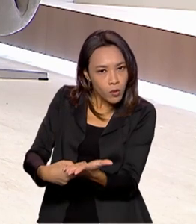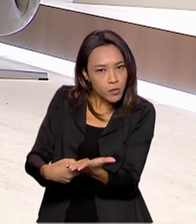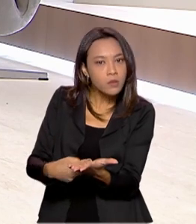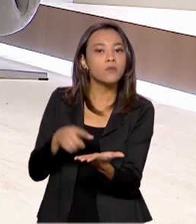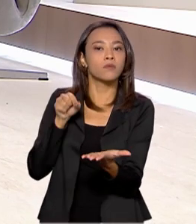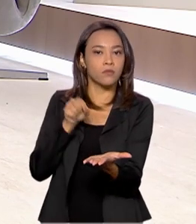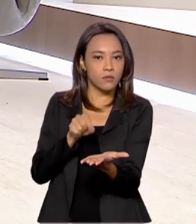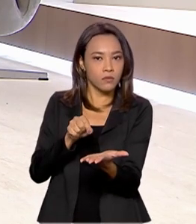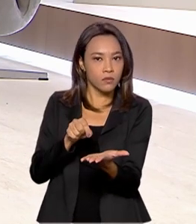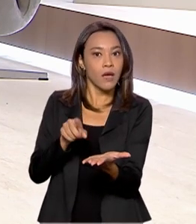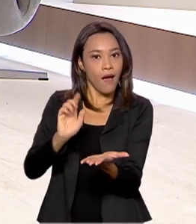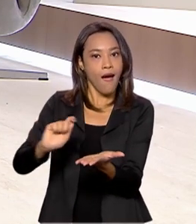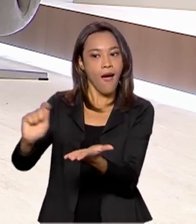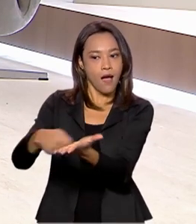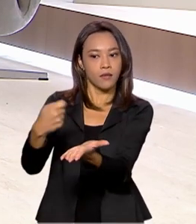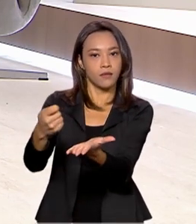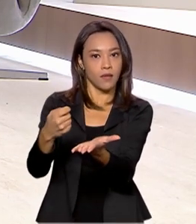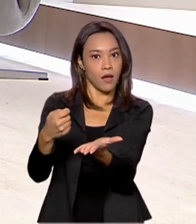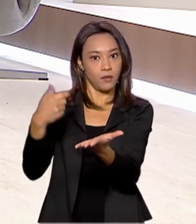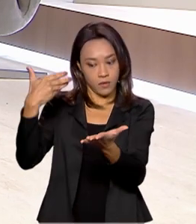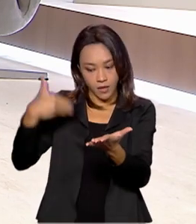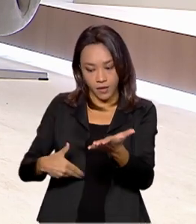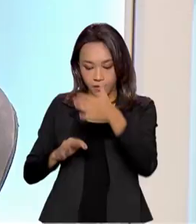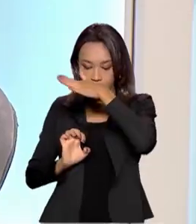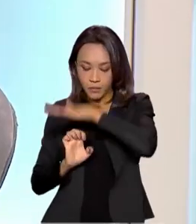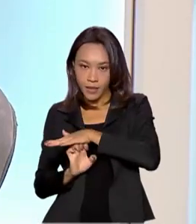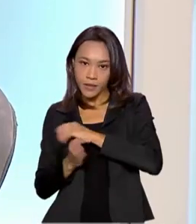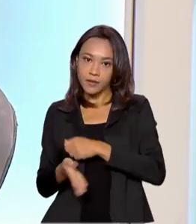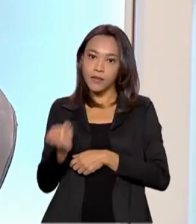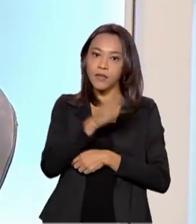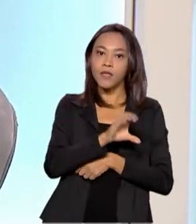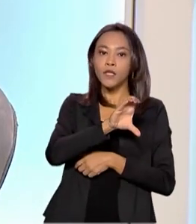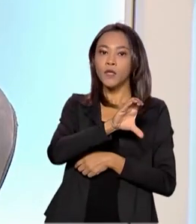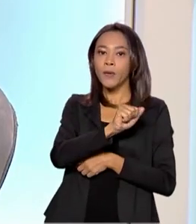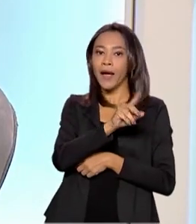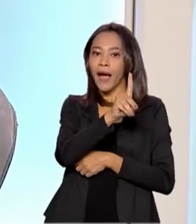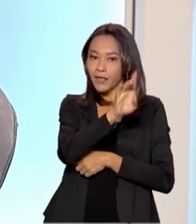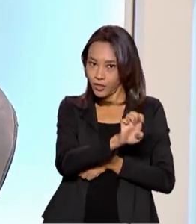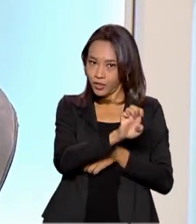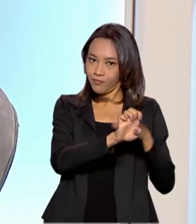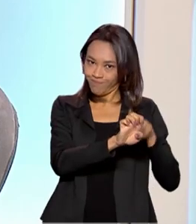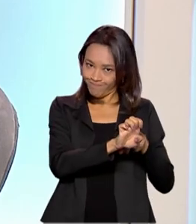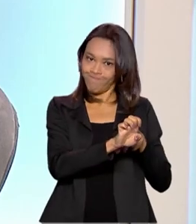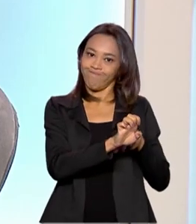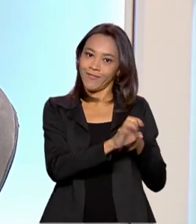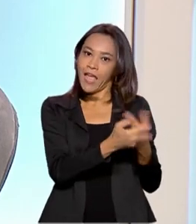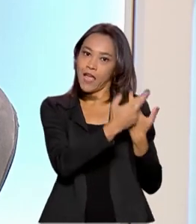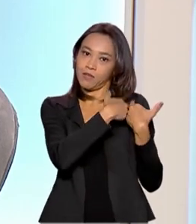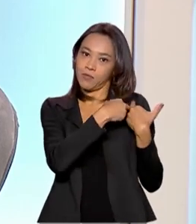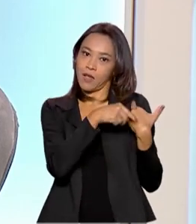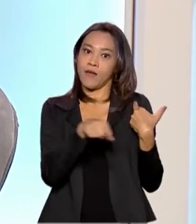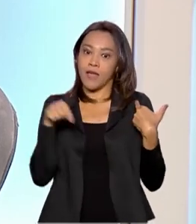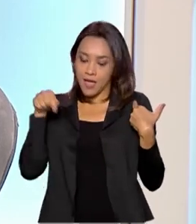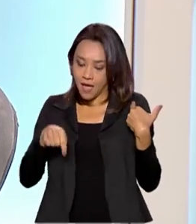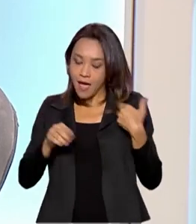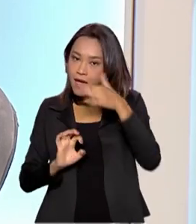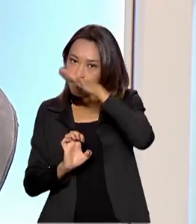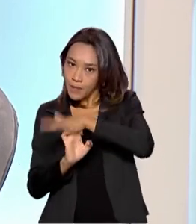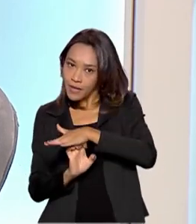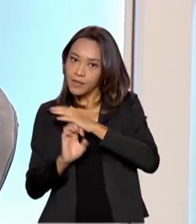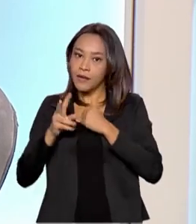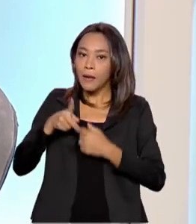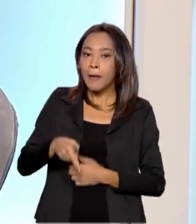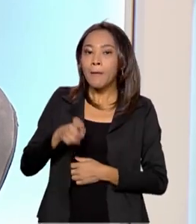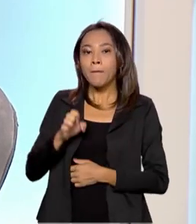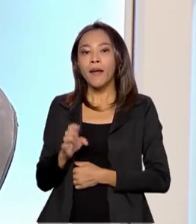de prática assinado entre a Petrobras e o Cade, o órgão de defesa da concorrência, onde a Petrobras, ela se compromete a